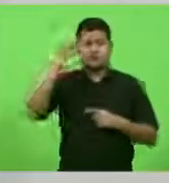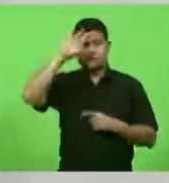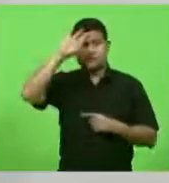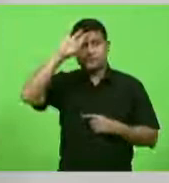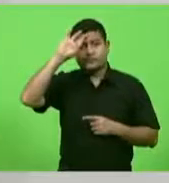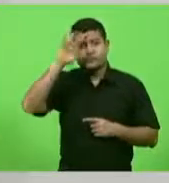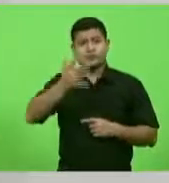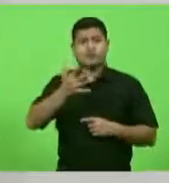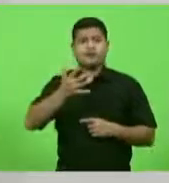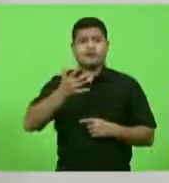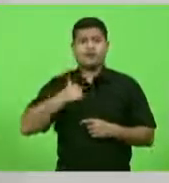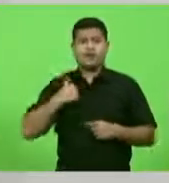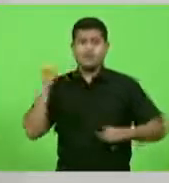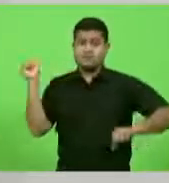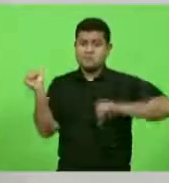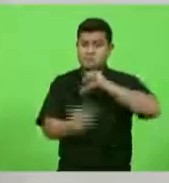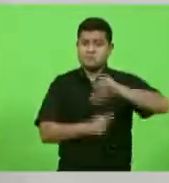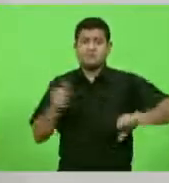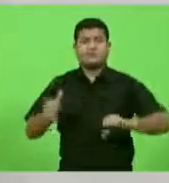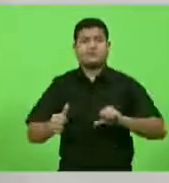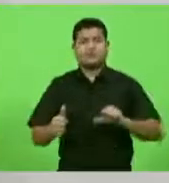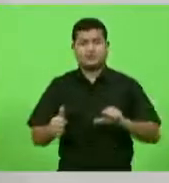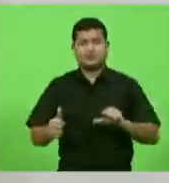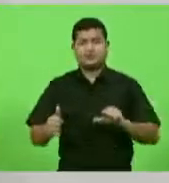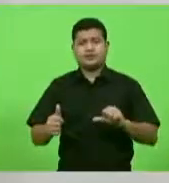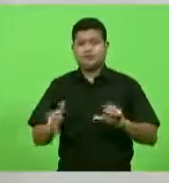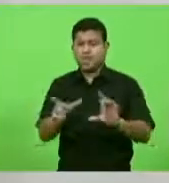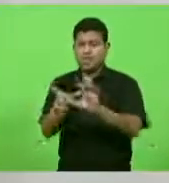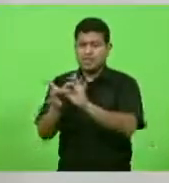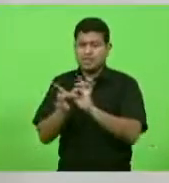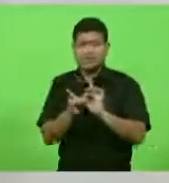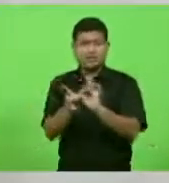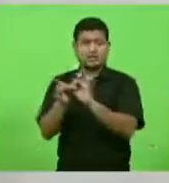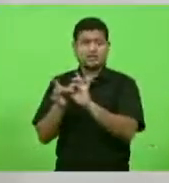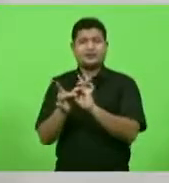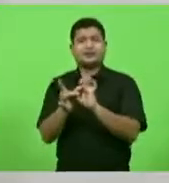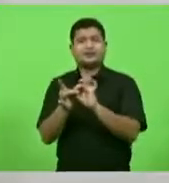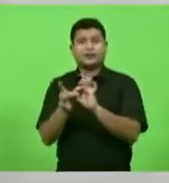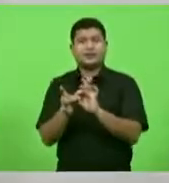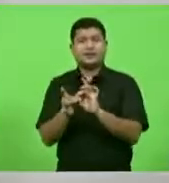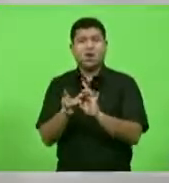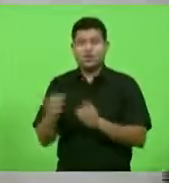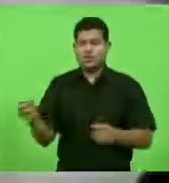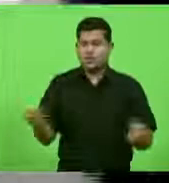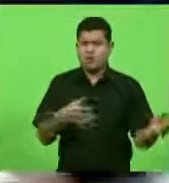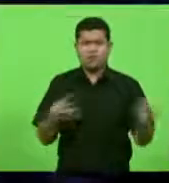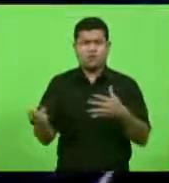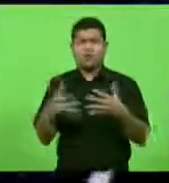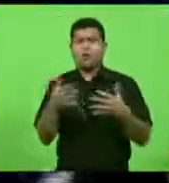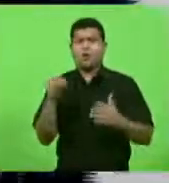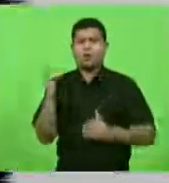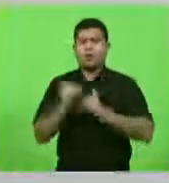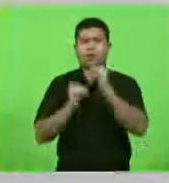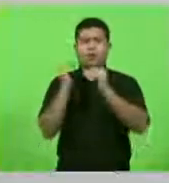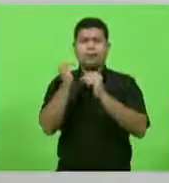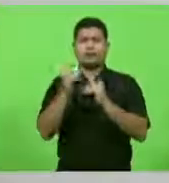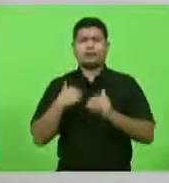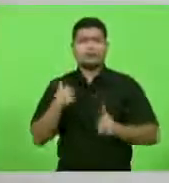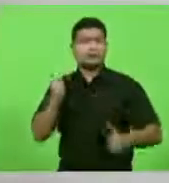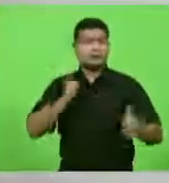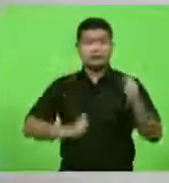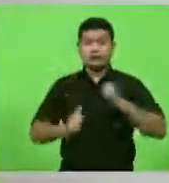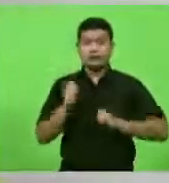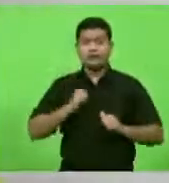e transformá-los em elo de ligação de novos processos, de esperança